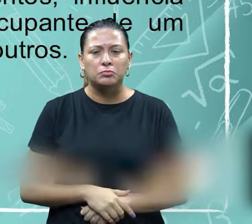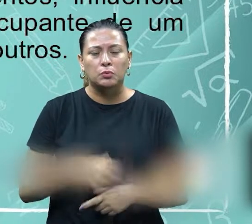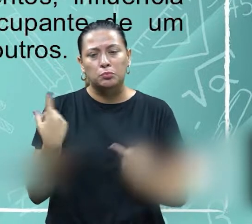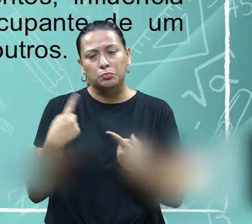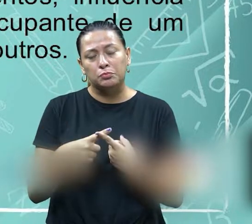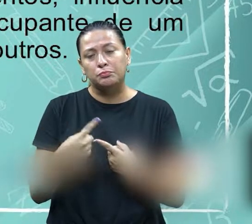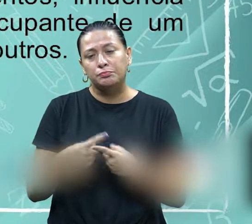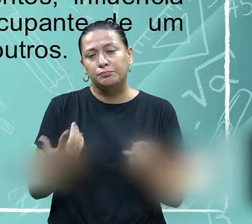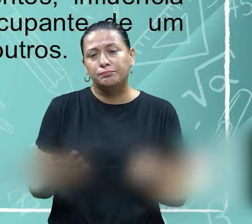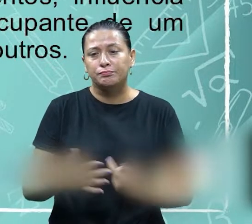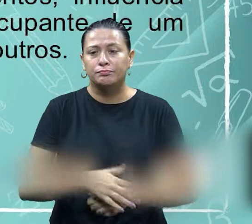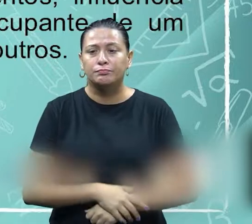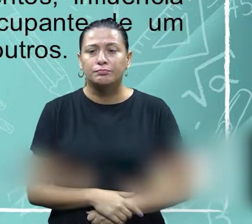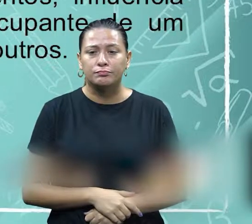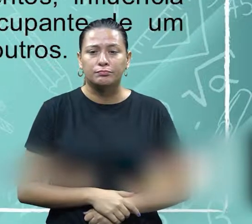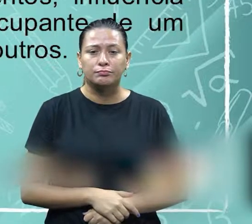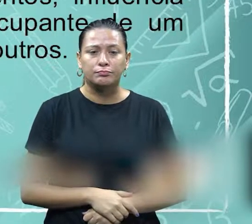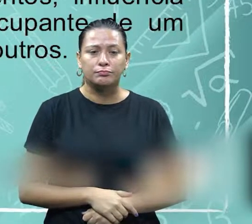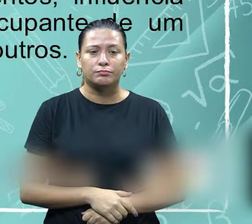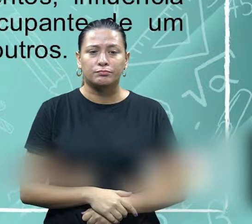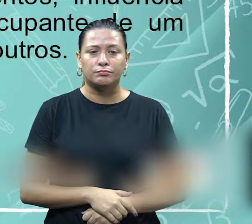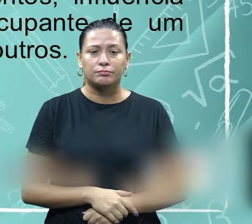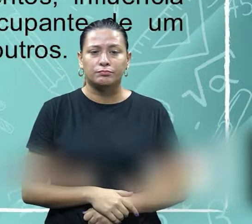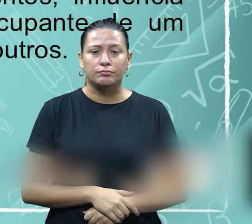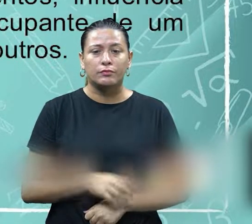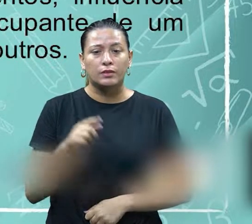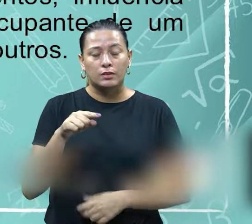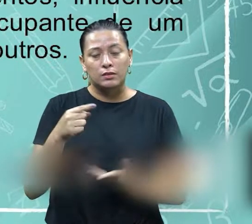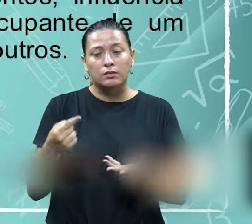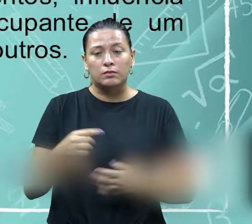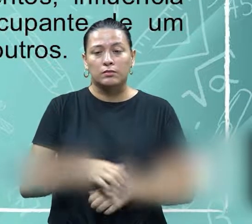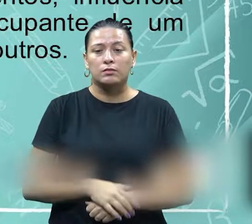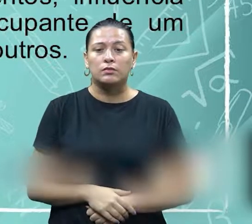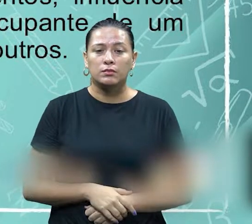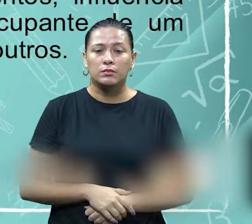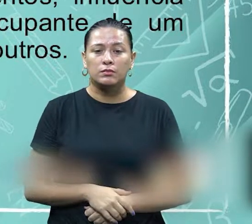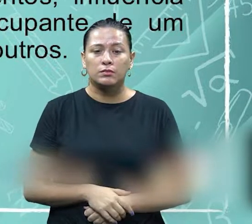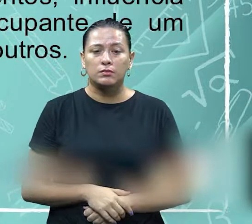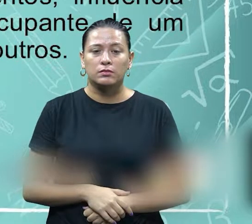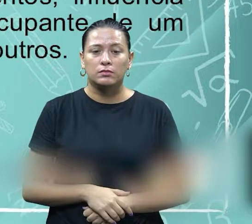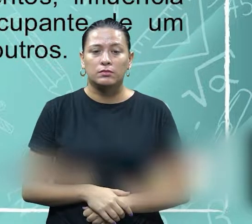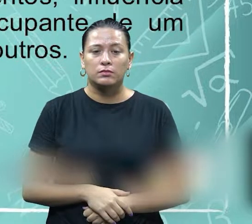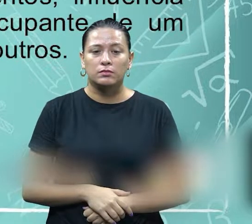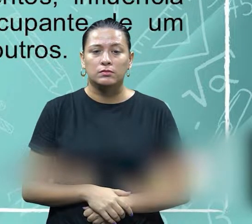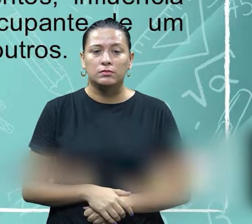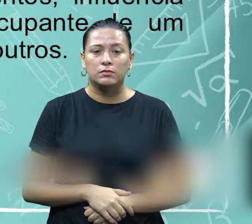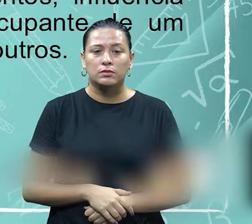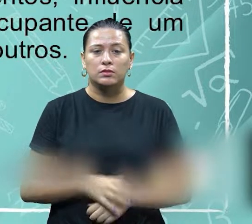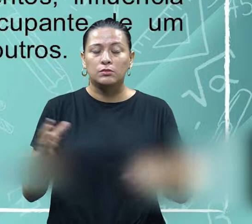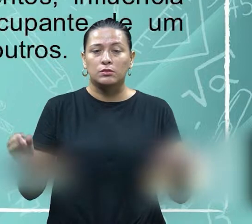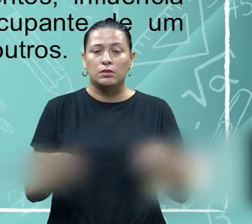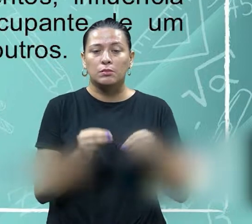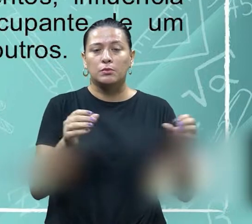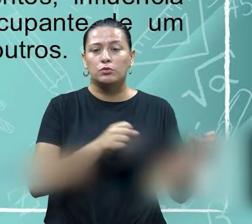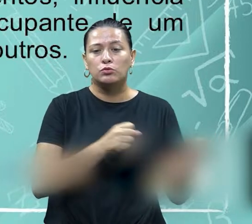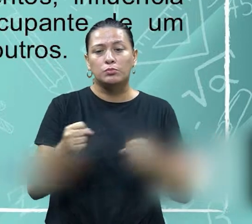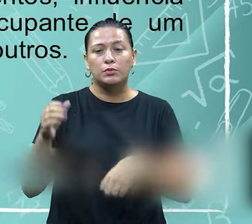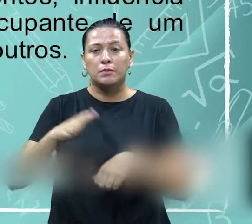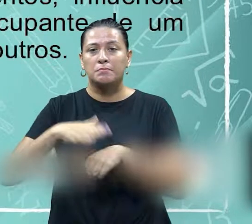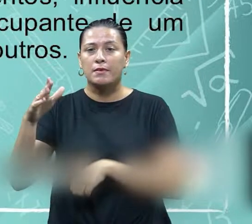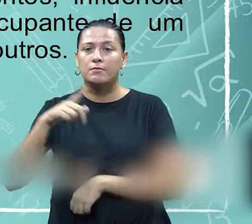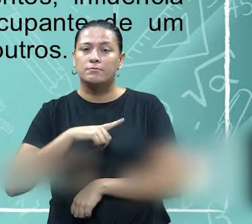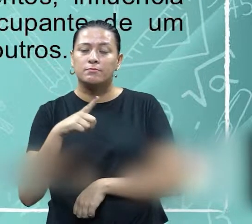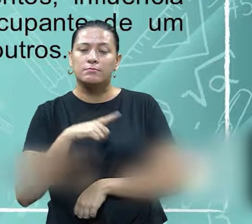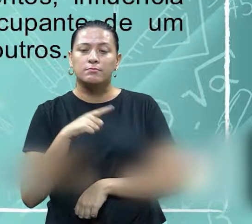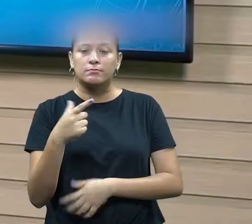pois em uma grande parte ele imperará aquele que tem mais elementos do poder perante os demais